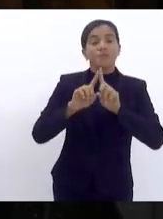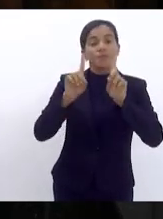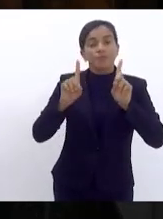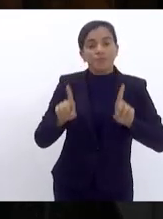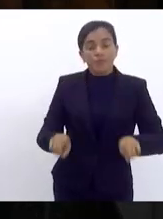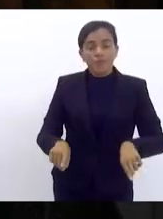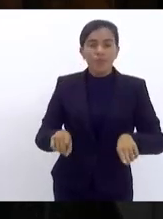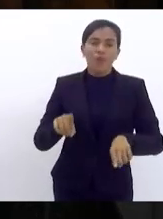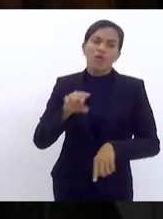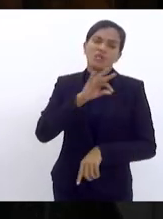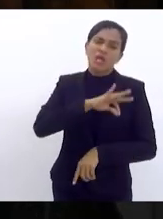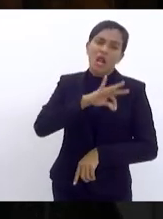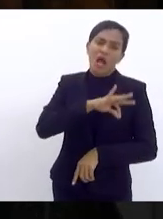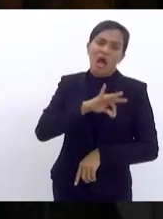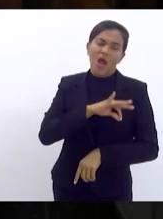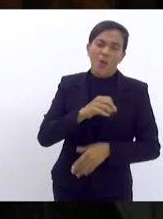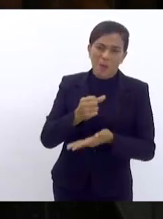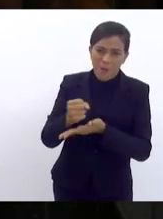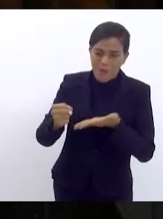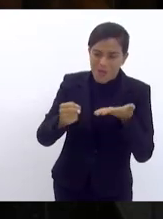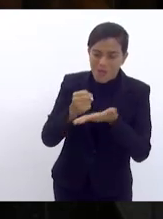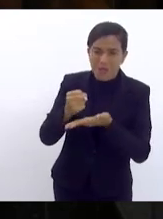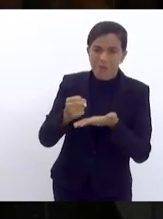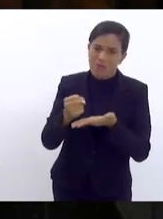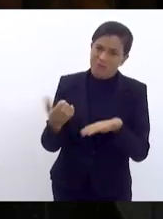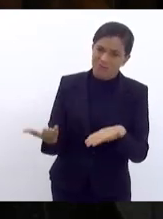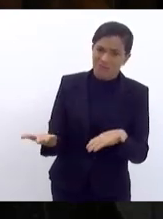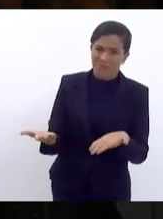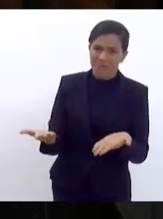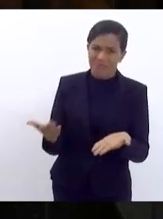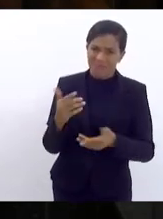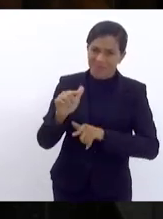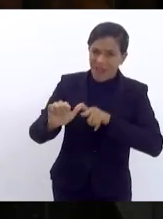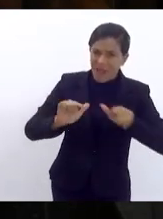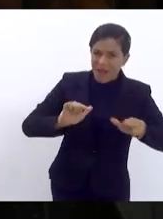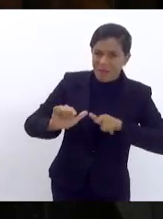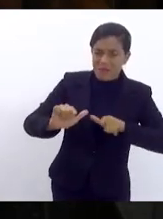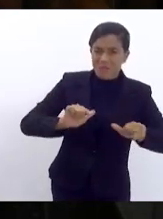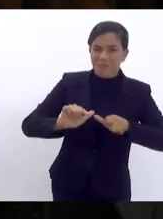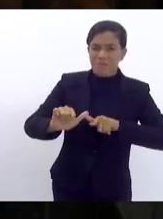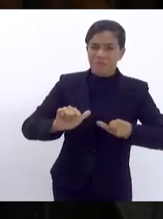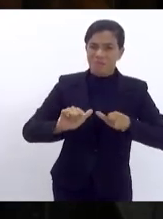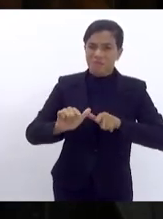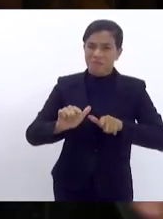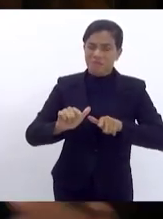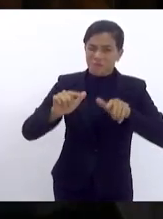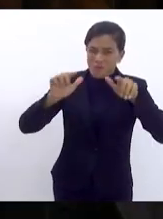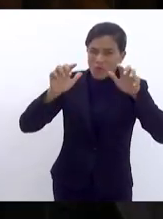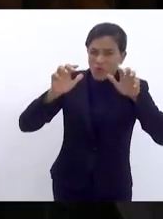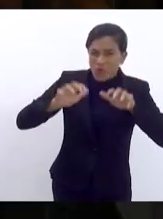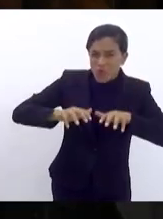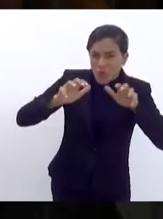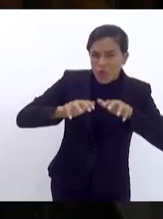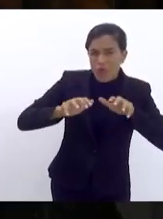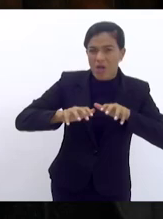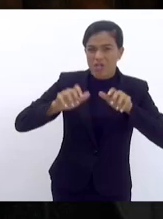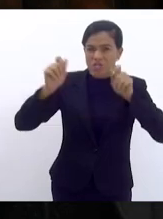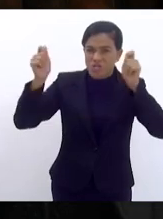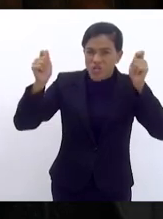ganham próximo de um salário mínimo estarem trabalhando faça chuva ou faça sol